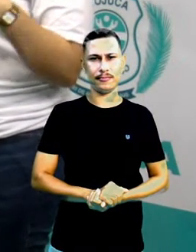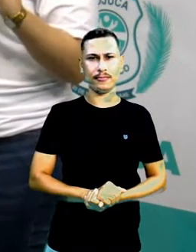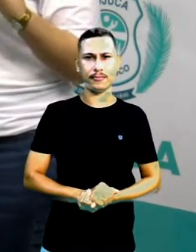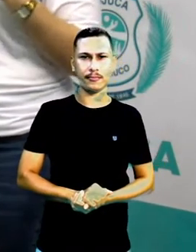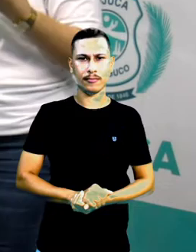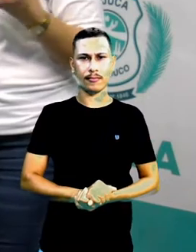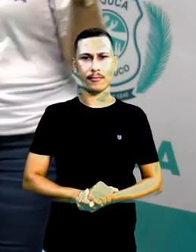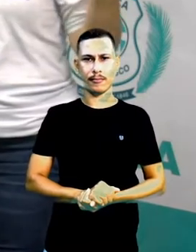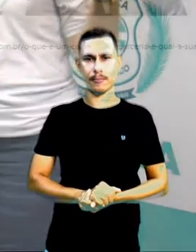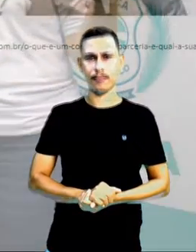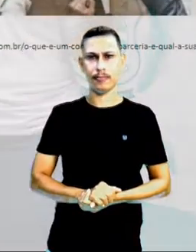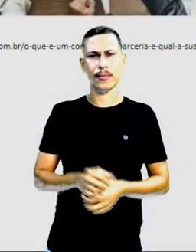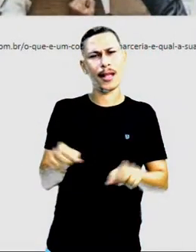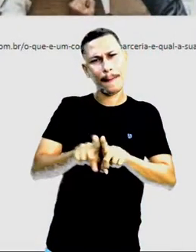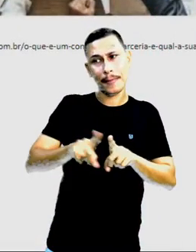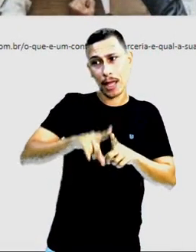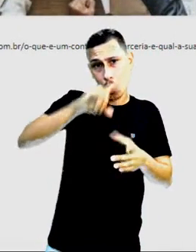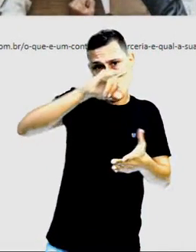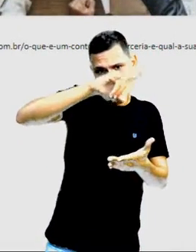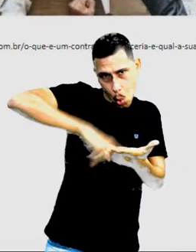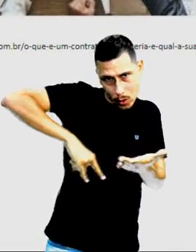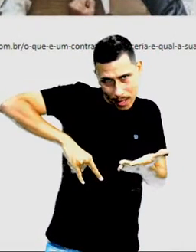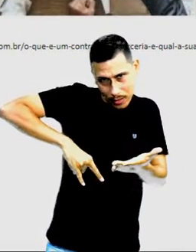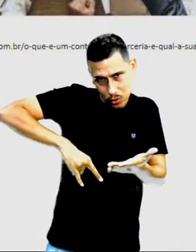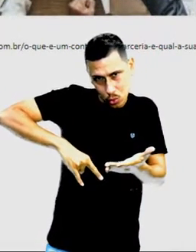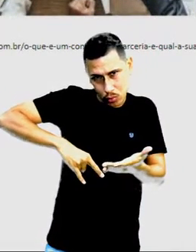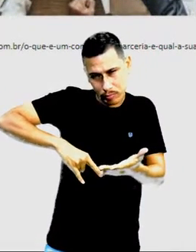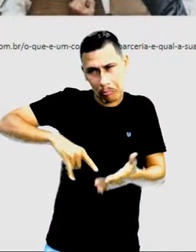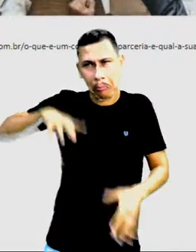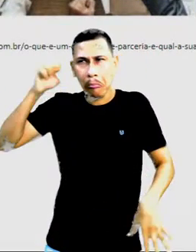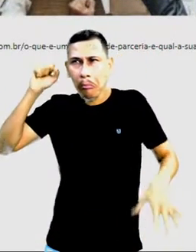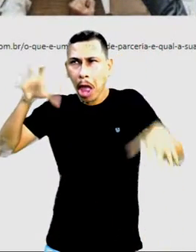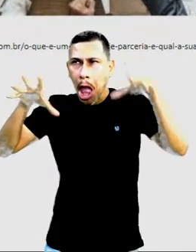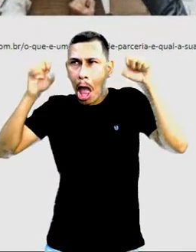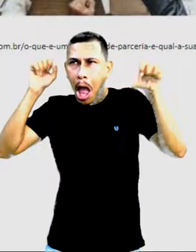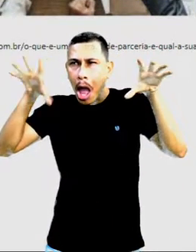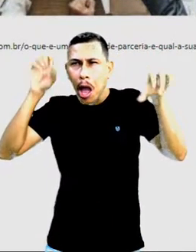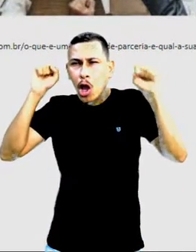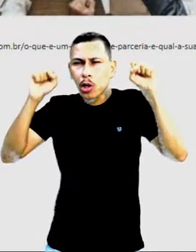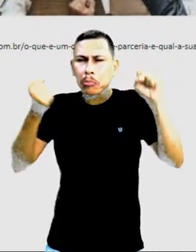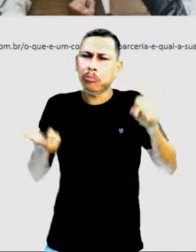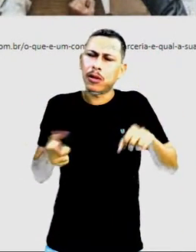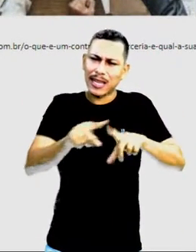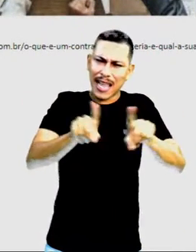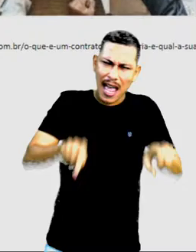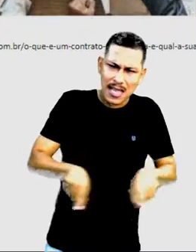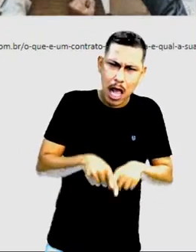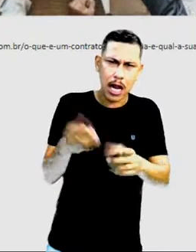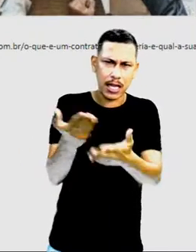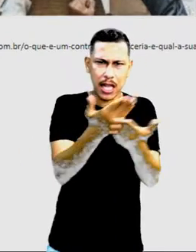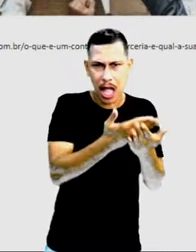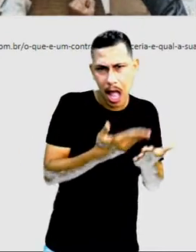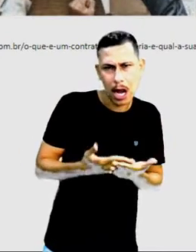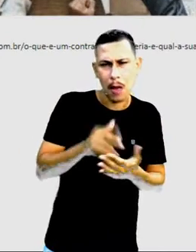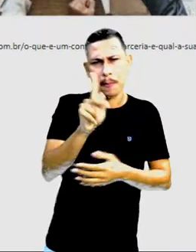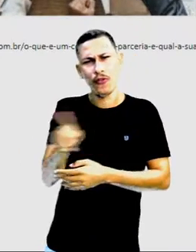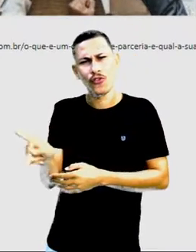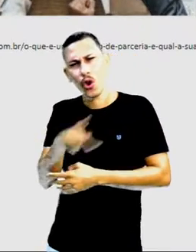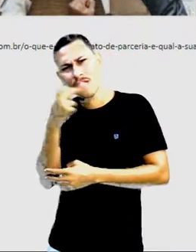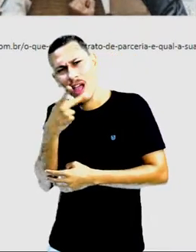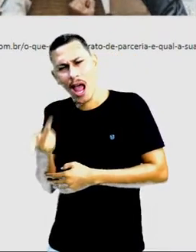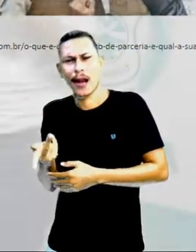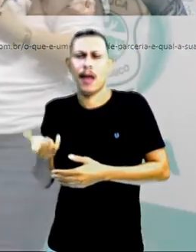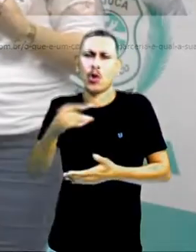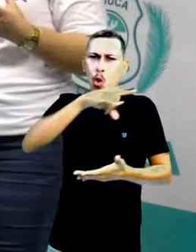E os contratos? O que é um contrato? A gente ouve muito, até na sala de aula, geralmente os professores iniciam o ano letivo falando